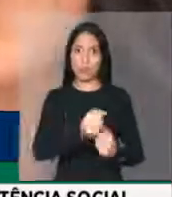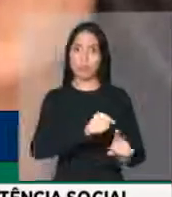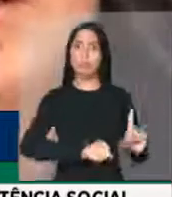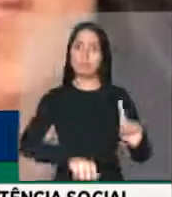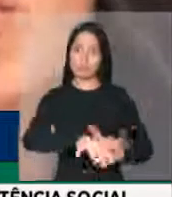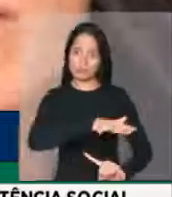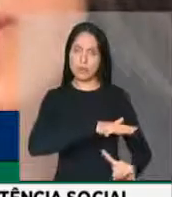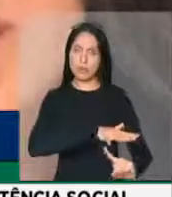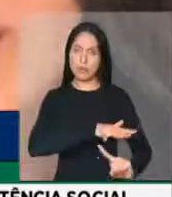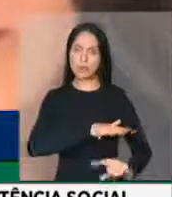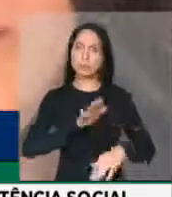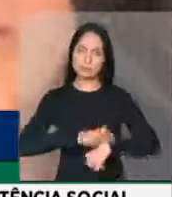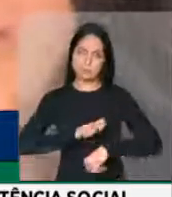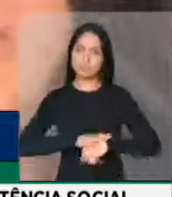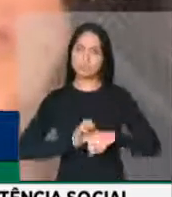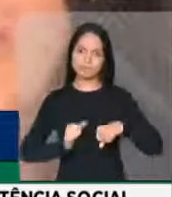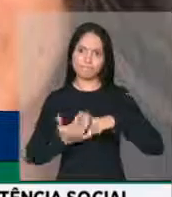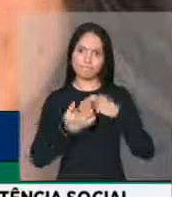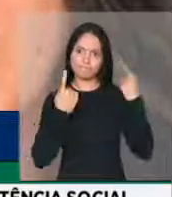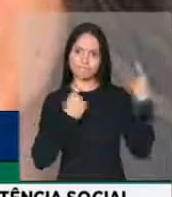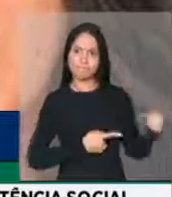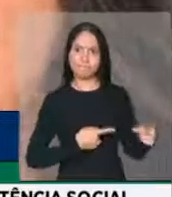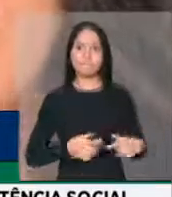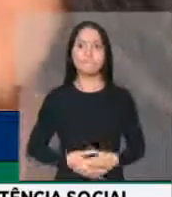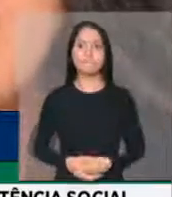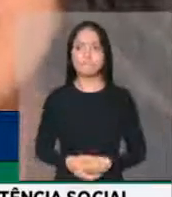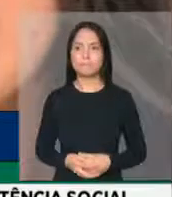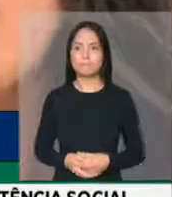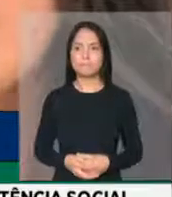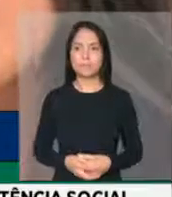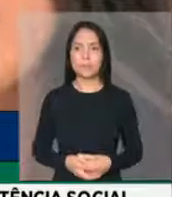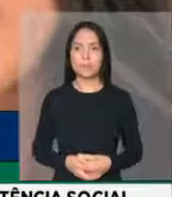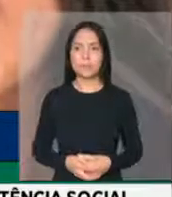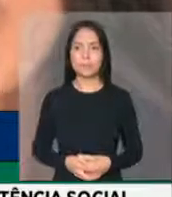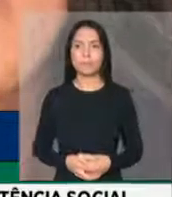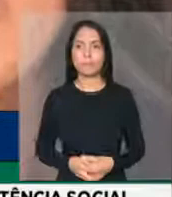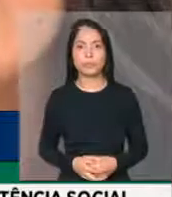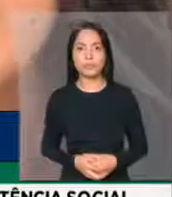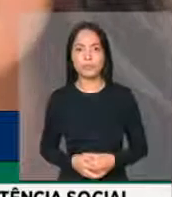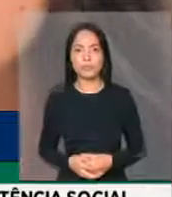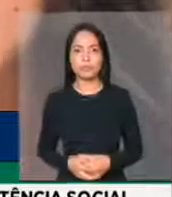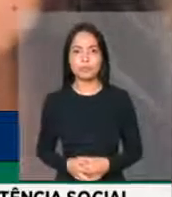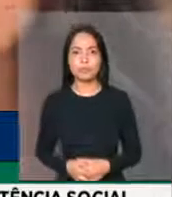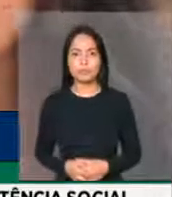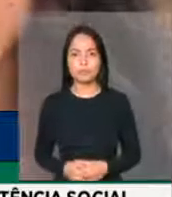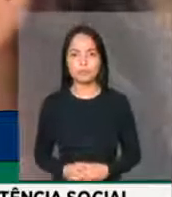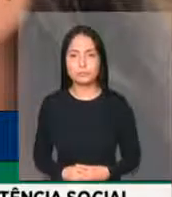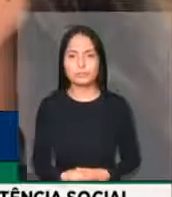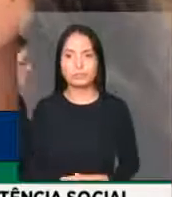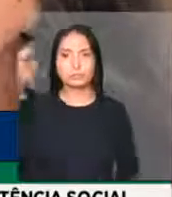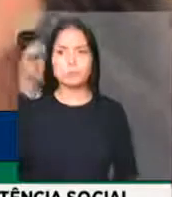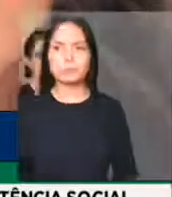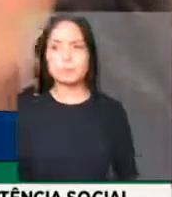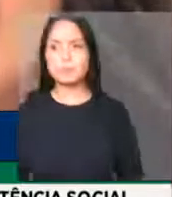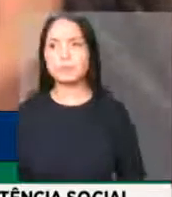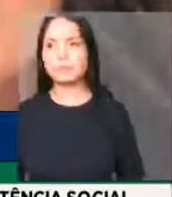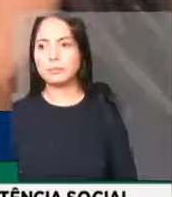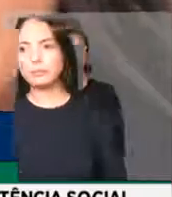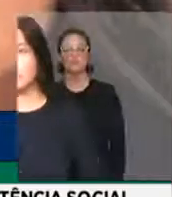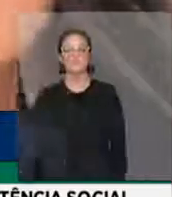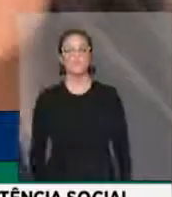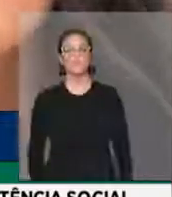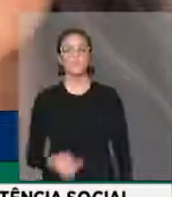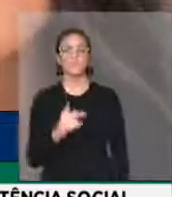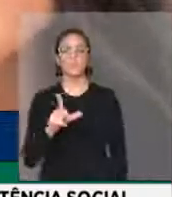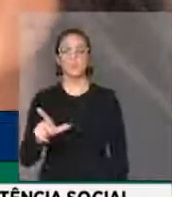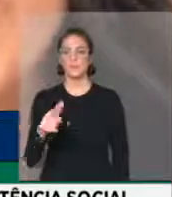diante do enfrentamento do Covid-19. Quanto à adequação orçamentária e financeira, verificamos que os PLs não resultam em aumento